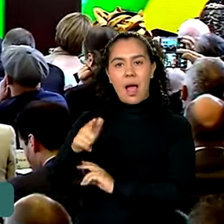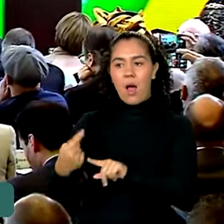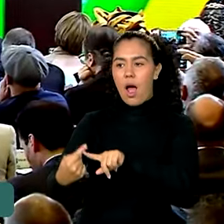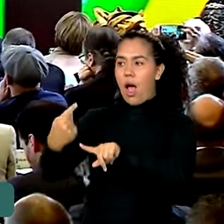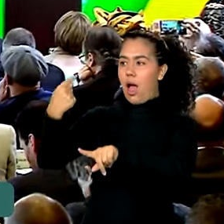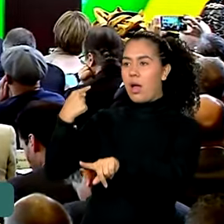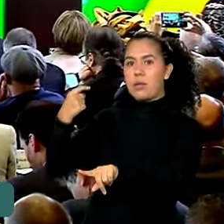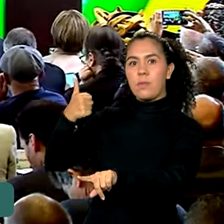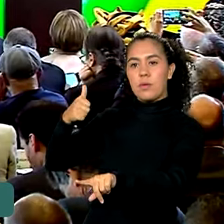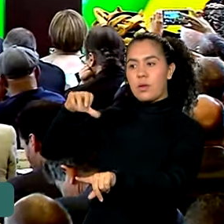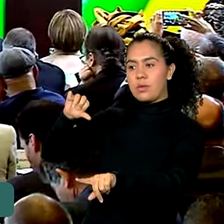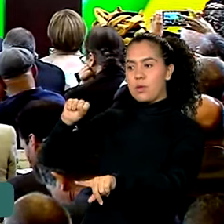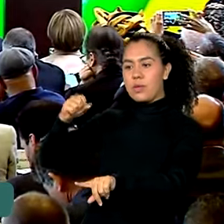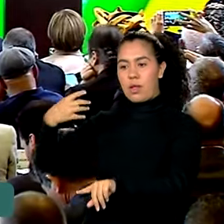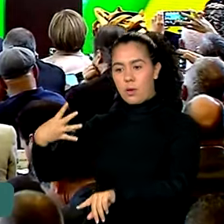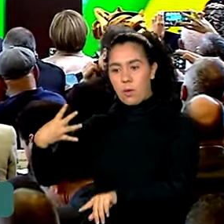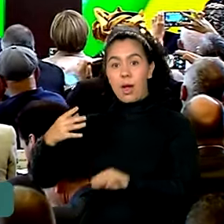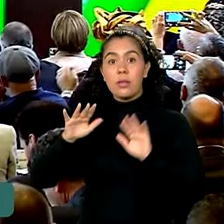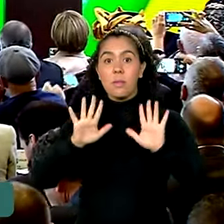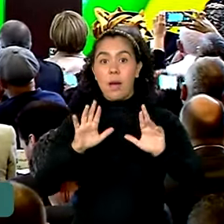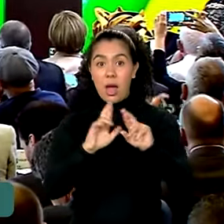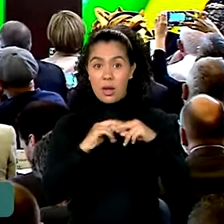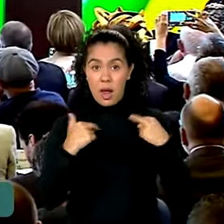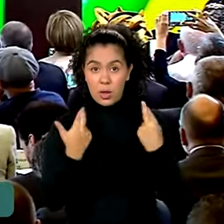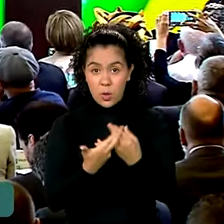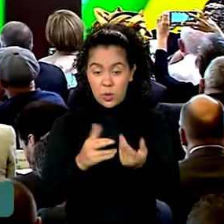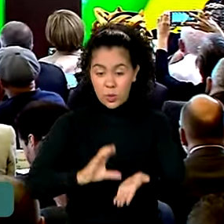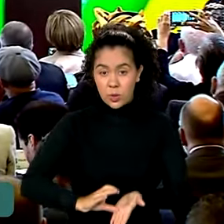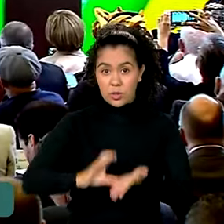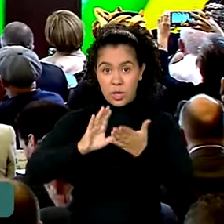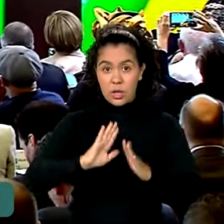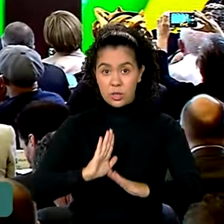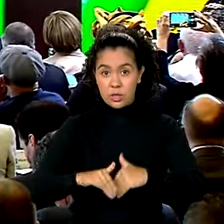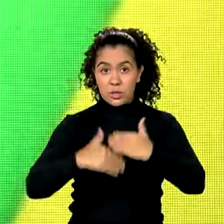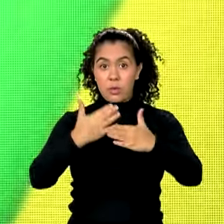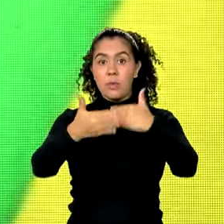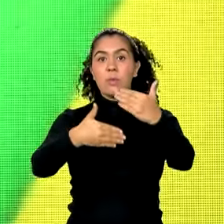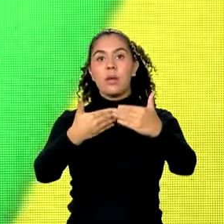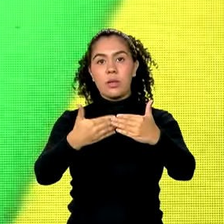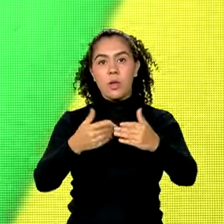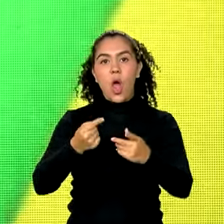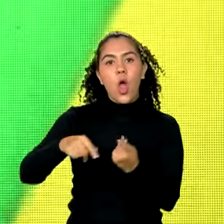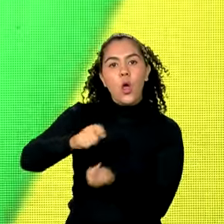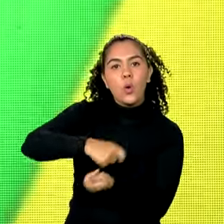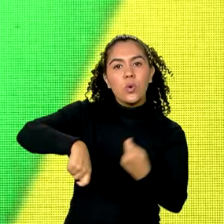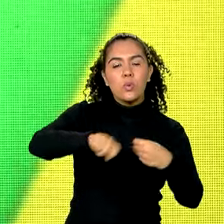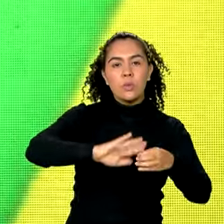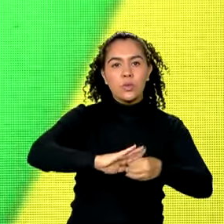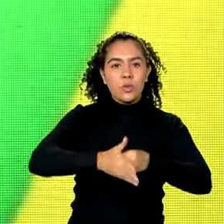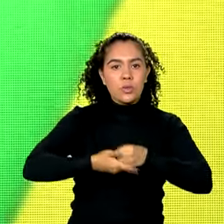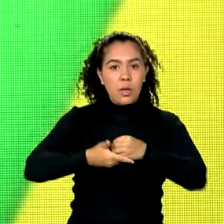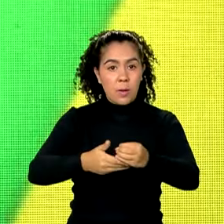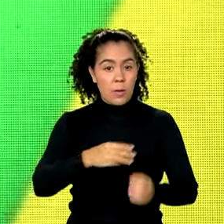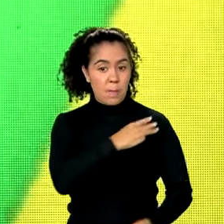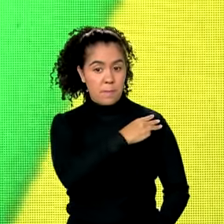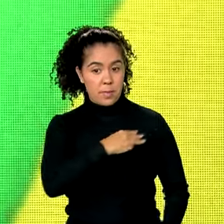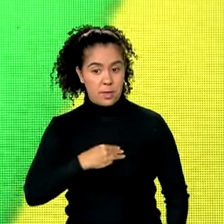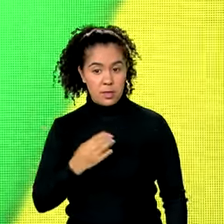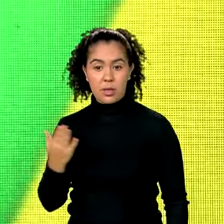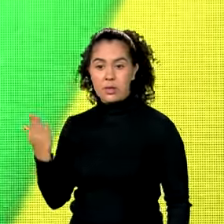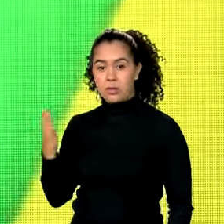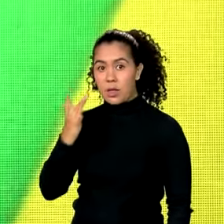Na reunião do Conselho de Desenvolvimento Econômico e Social Sustentável, o ministro da Fazenda, Fernando Haddad,